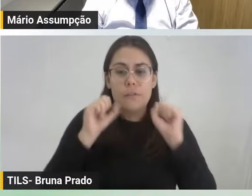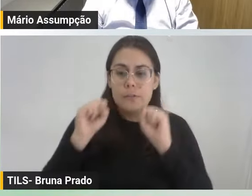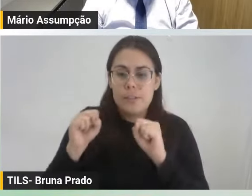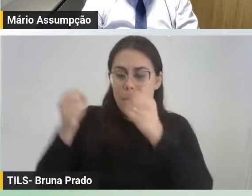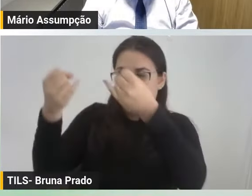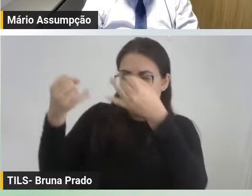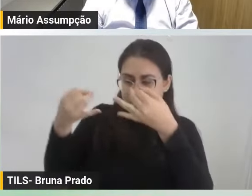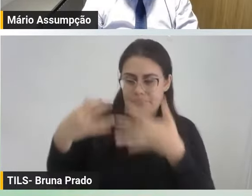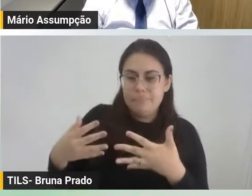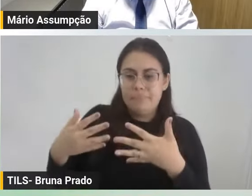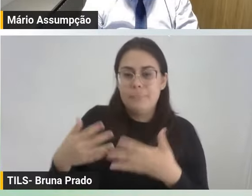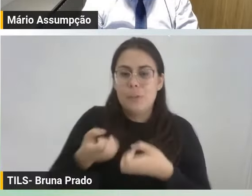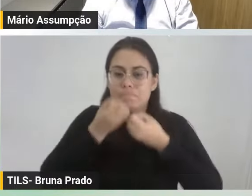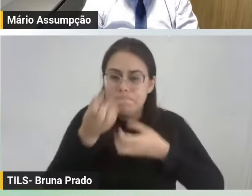contribuição?